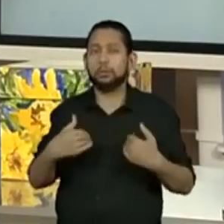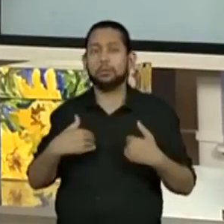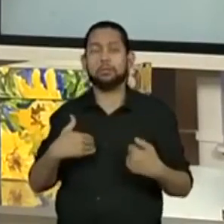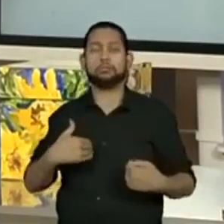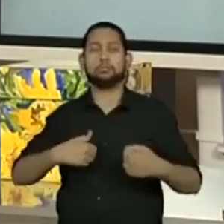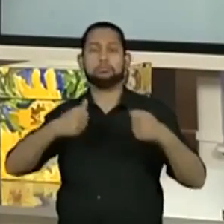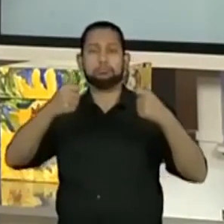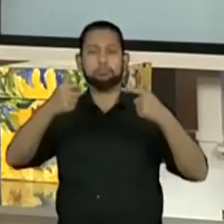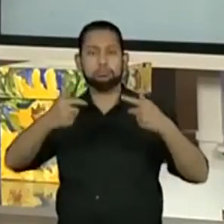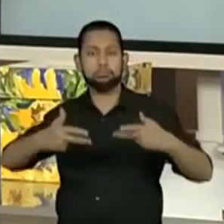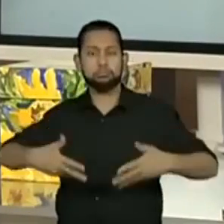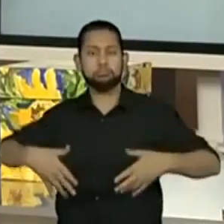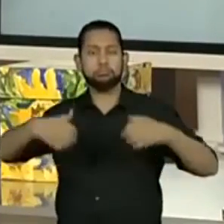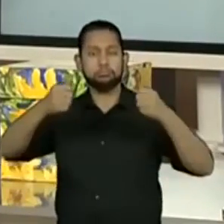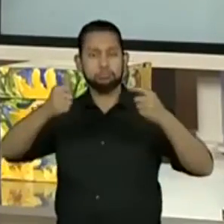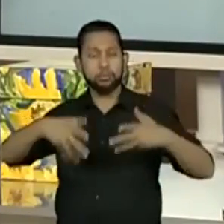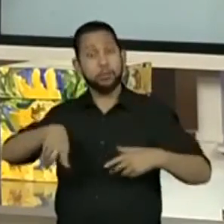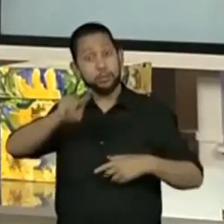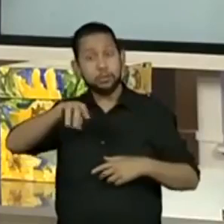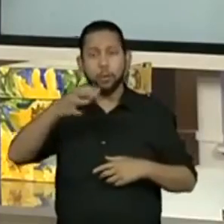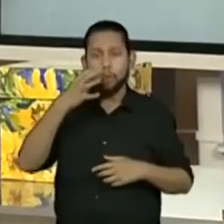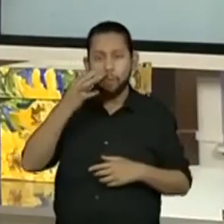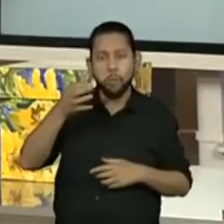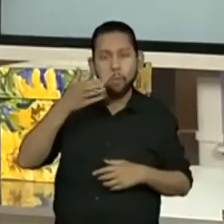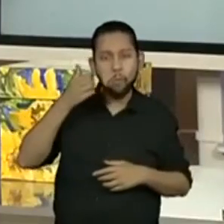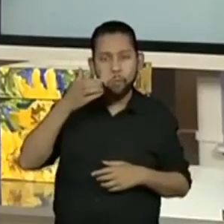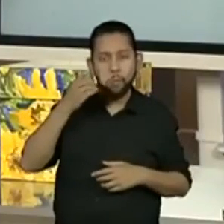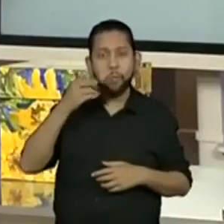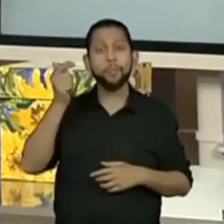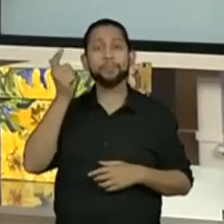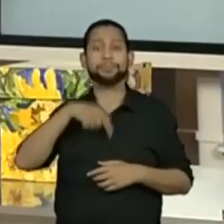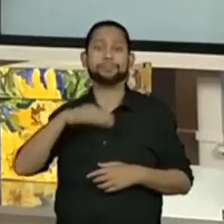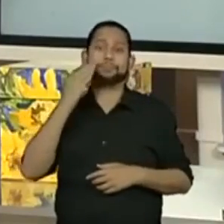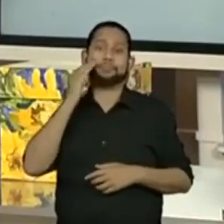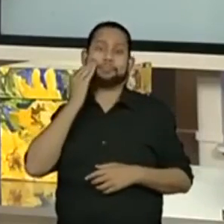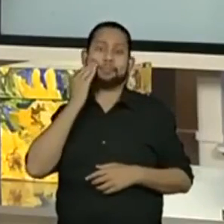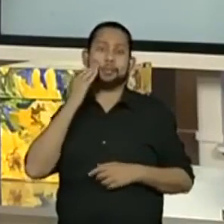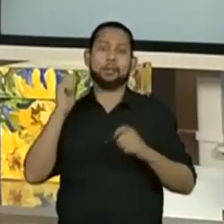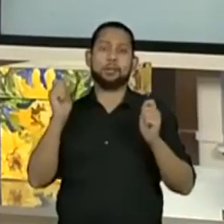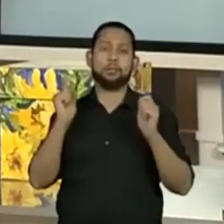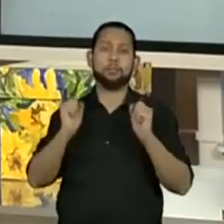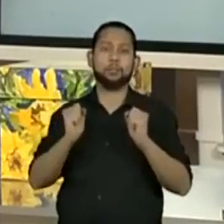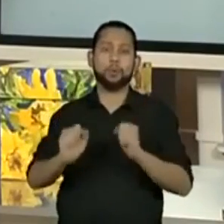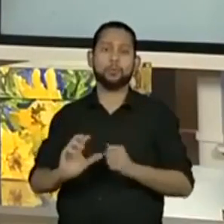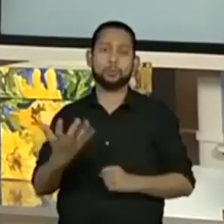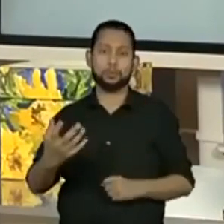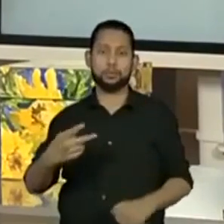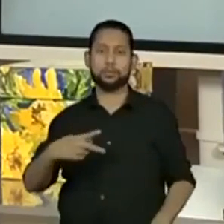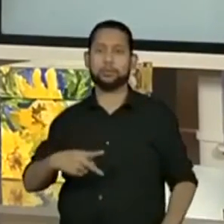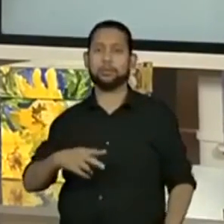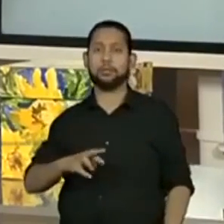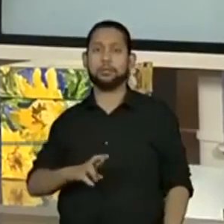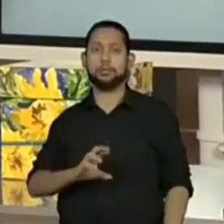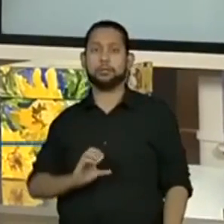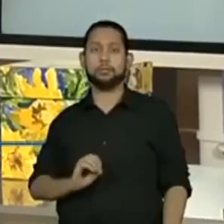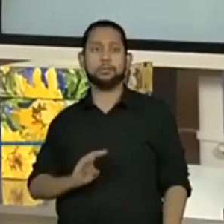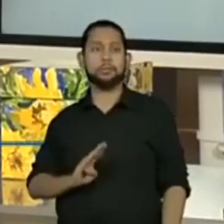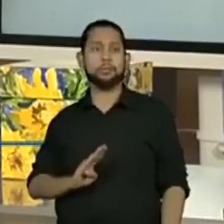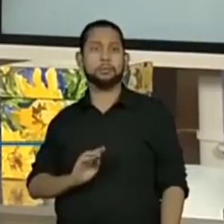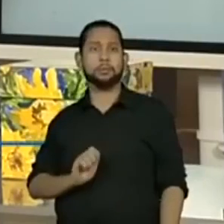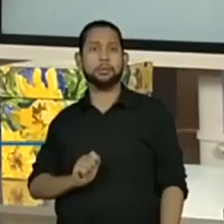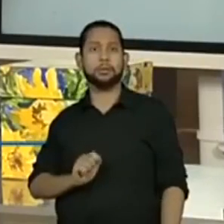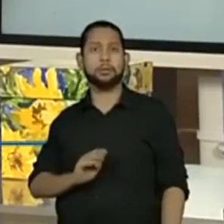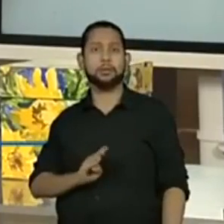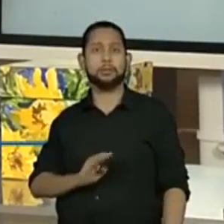está fazendo para você entender todo esse conceito de probabilidade, certo? Essa habilidade que eu acabei de falar para vocês é uma